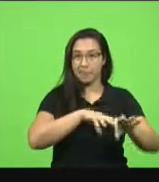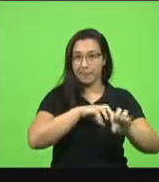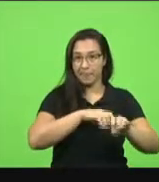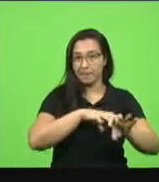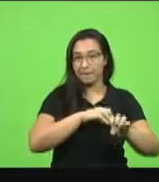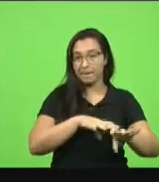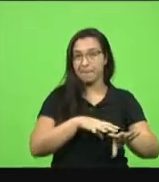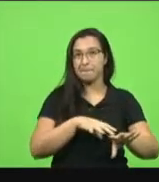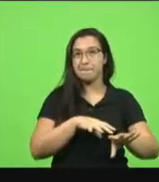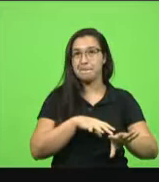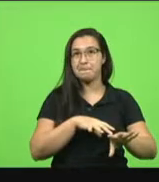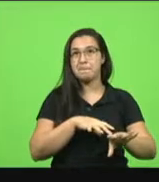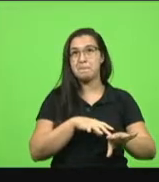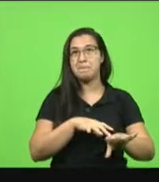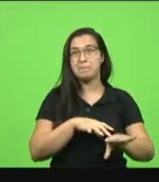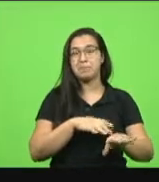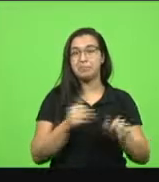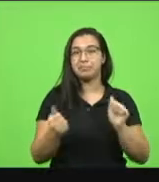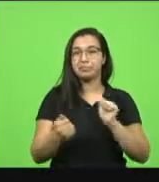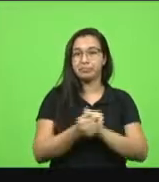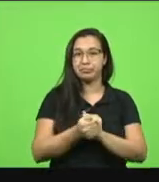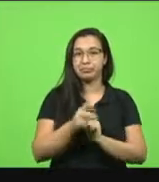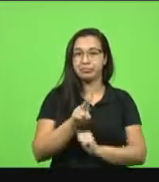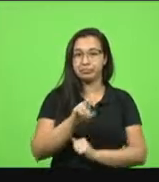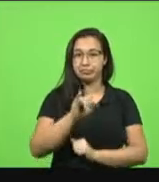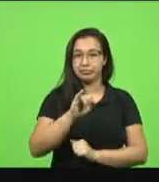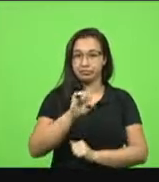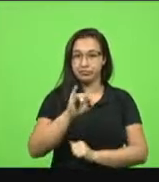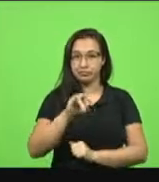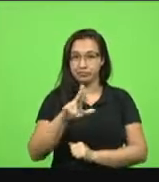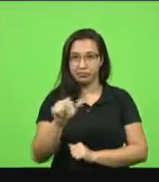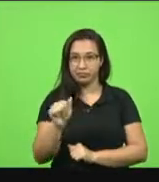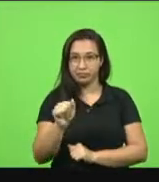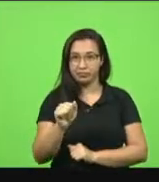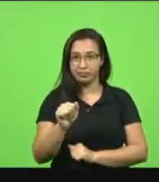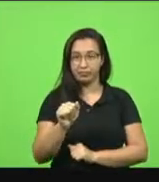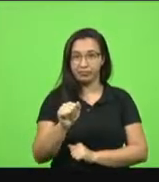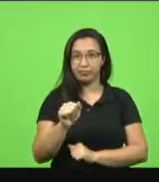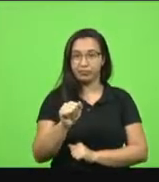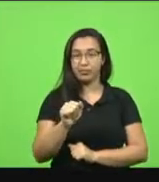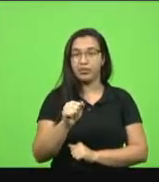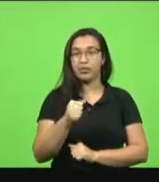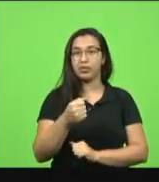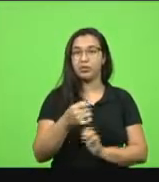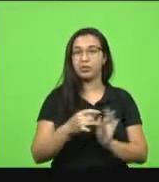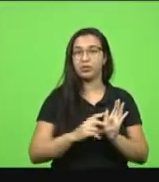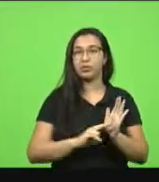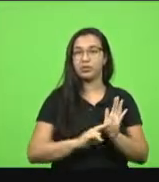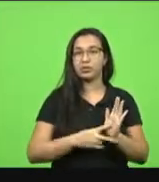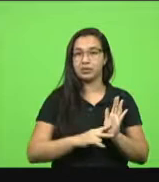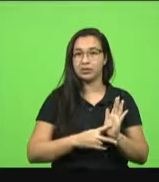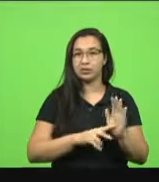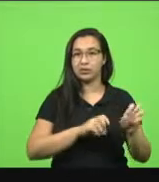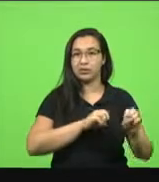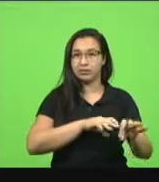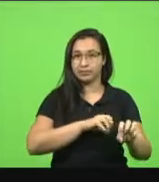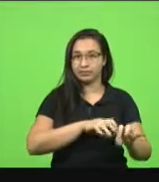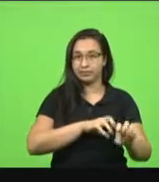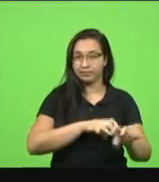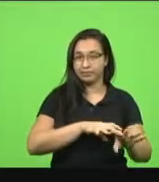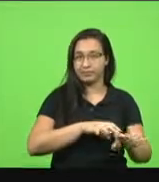esteve conosco. É o Vieira, é o nosso coordenador do Sindicato dos Trabalhadores em Educação. Então,